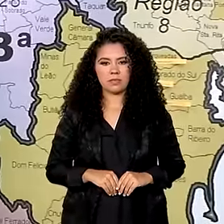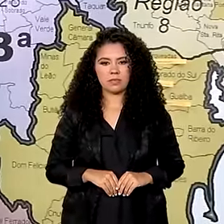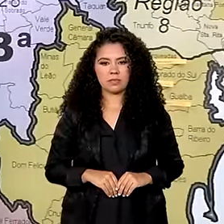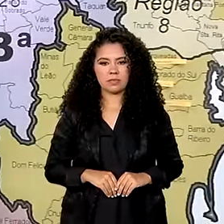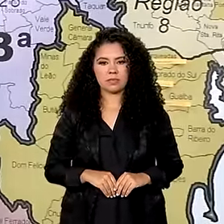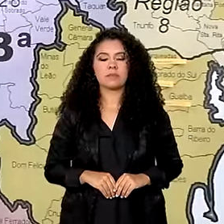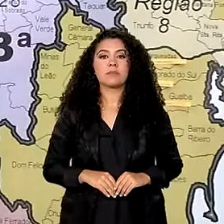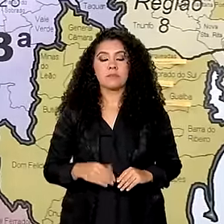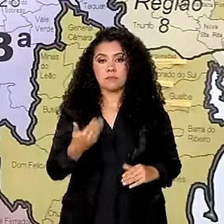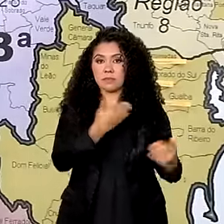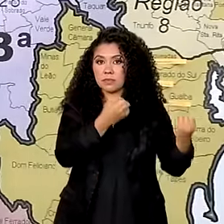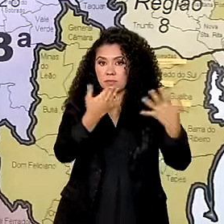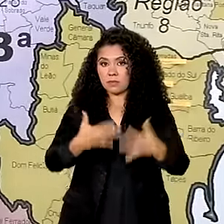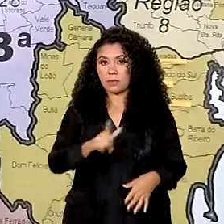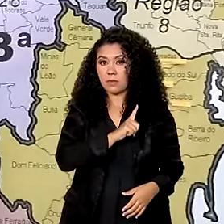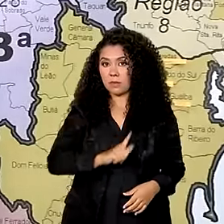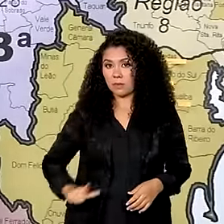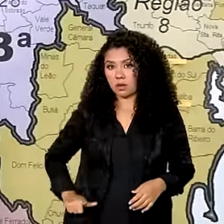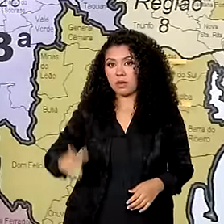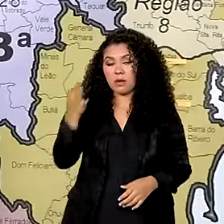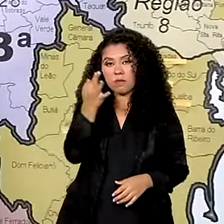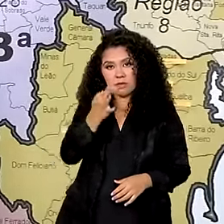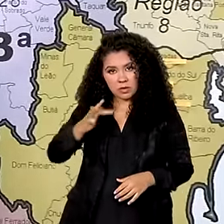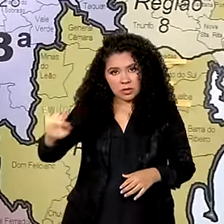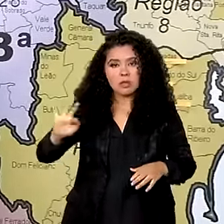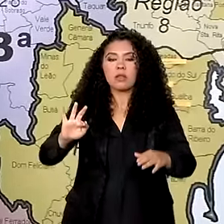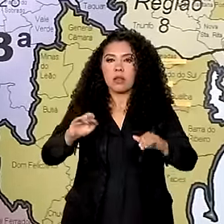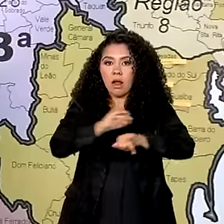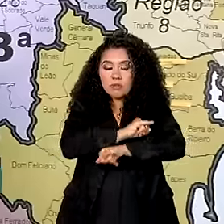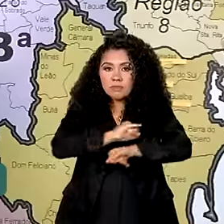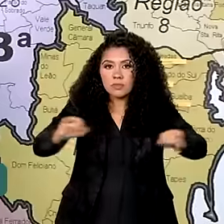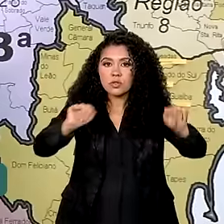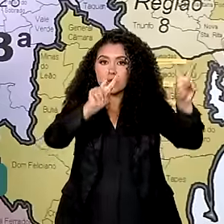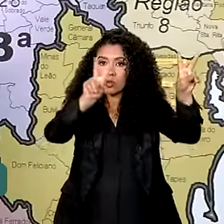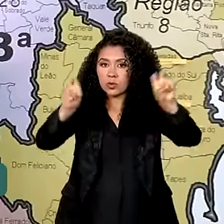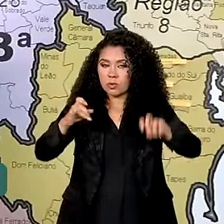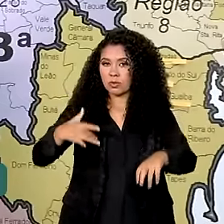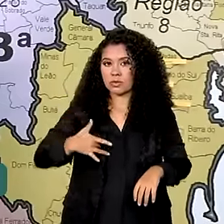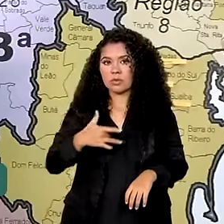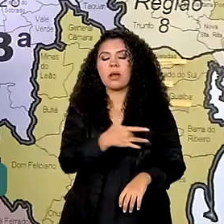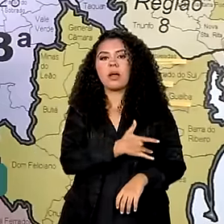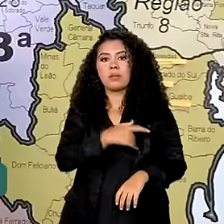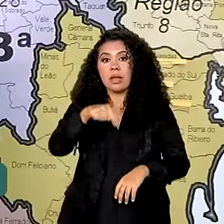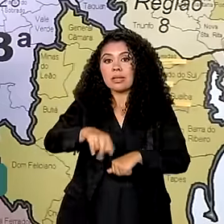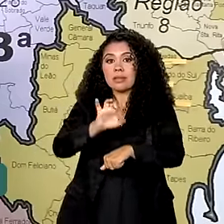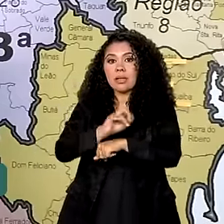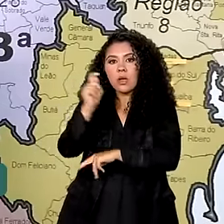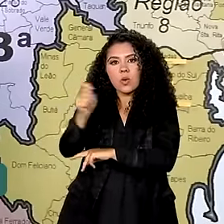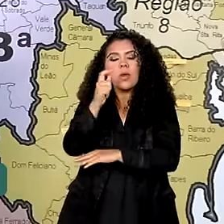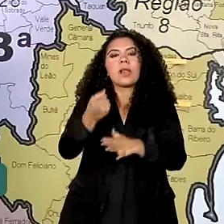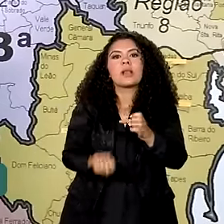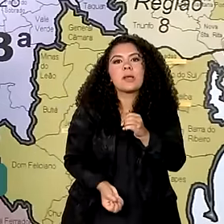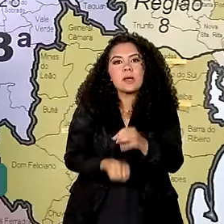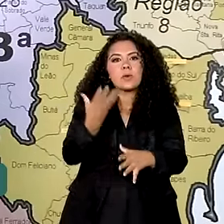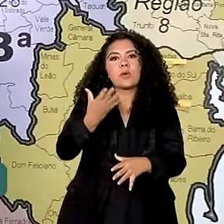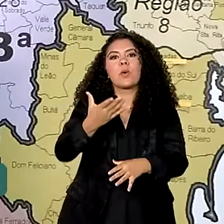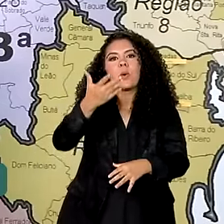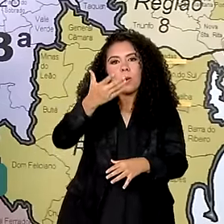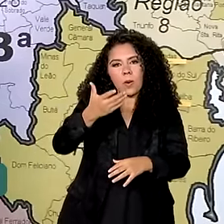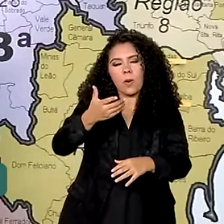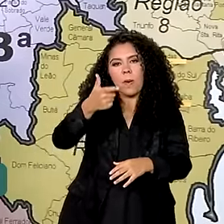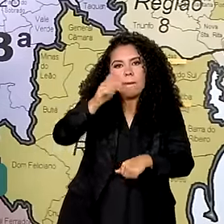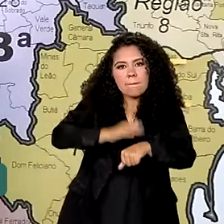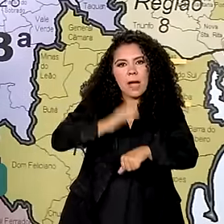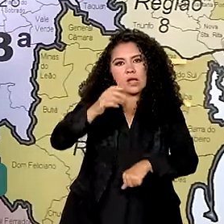E o governo federal reforça o cuidado de saúde aqui no Rio Grande do Sul com mais um hospital de campanha e o